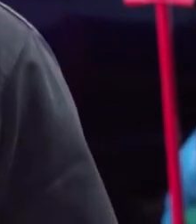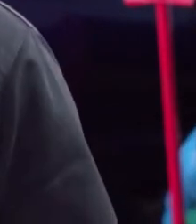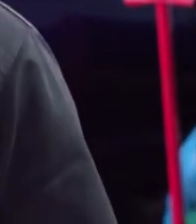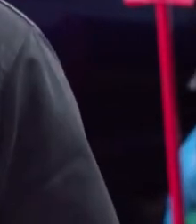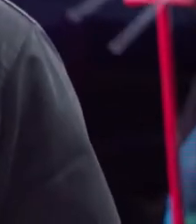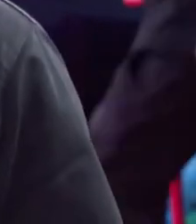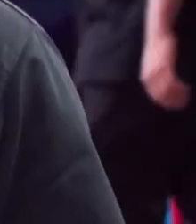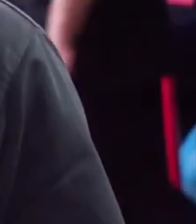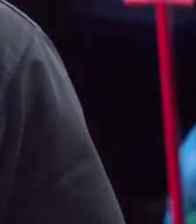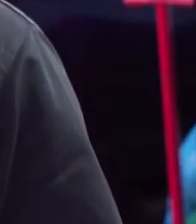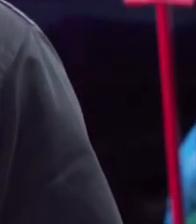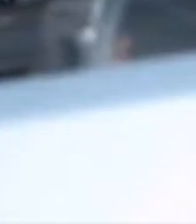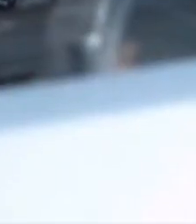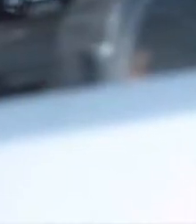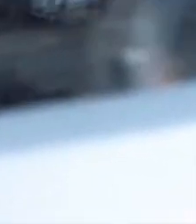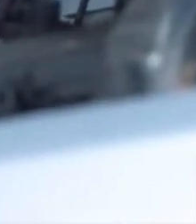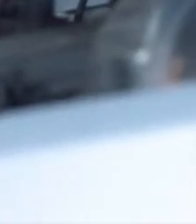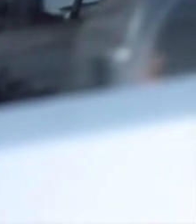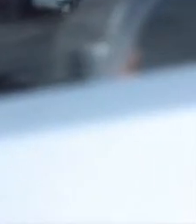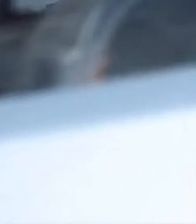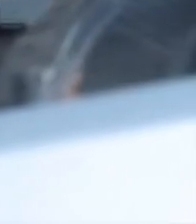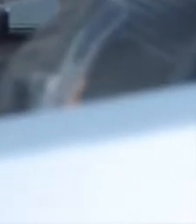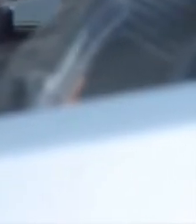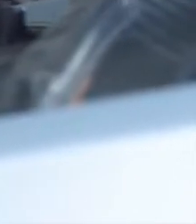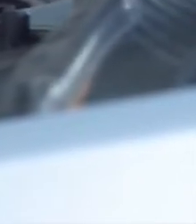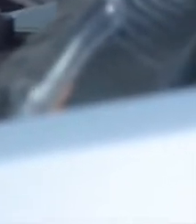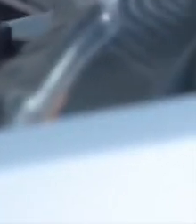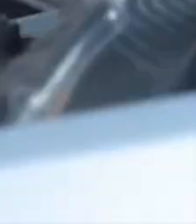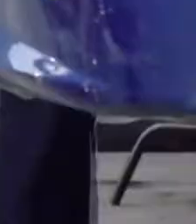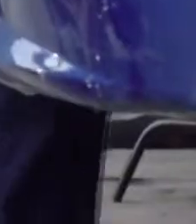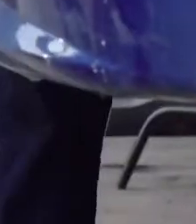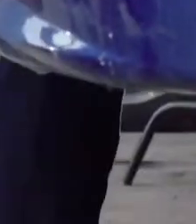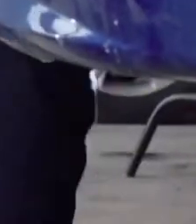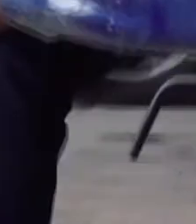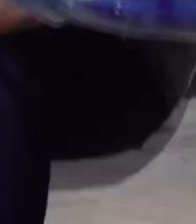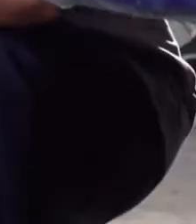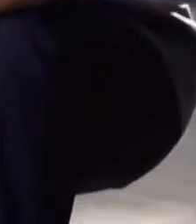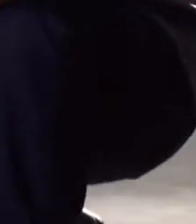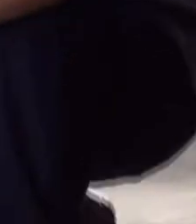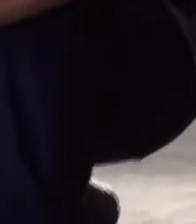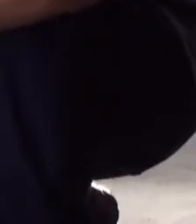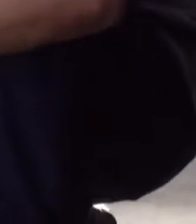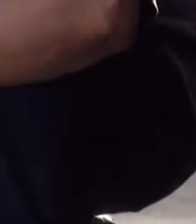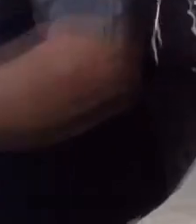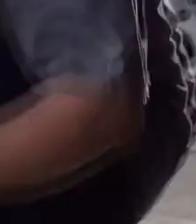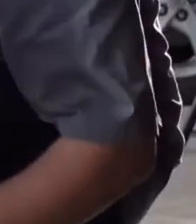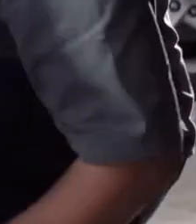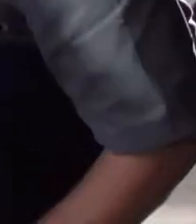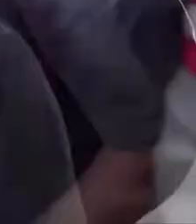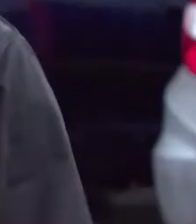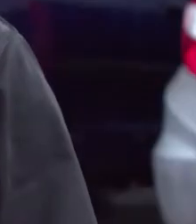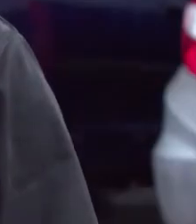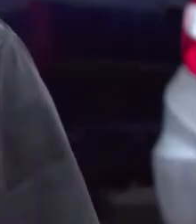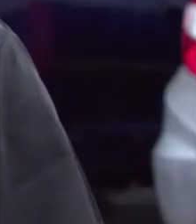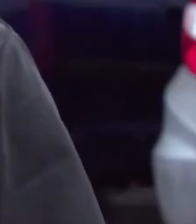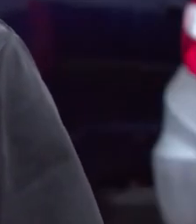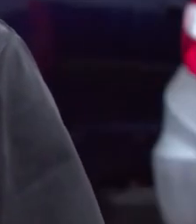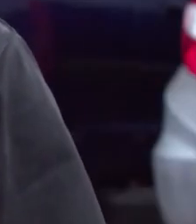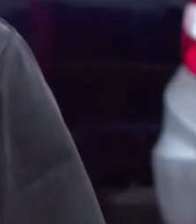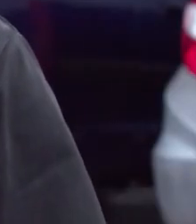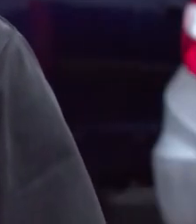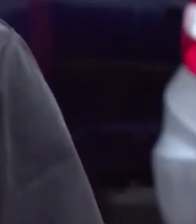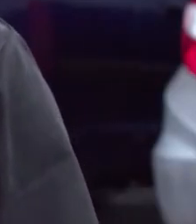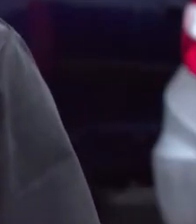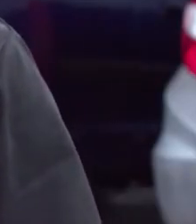crescer na vida, de realizar meus sonhos. Então, fiz um curso, cursos básicos, certo, de mecânica. A vontade de crescer